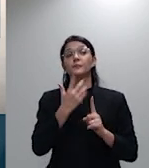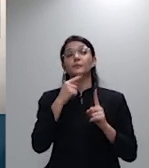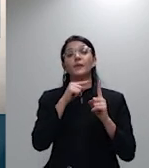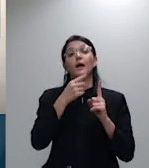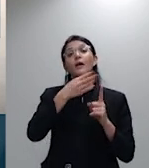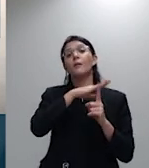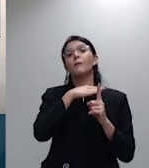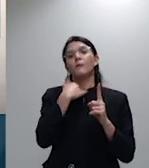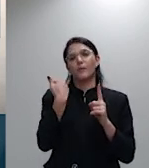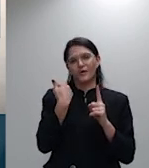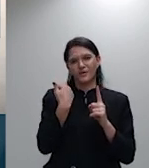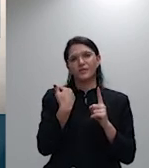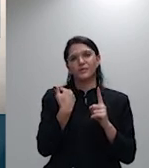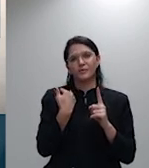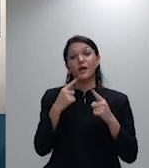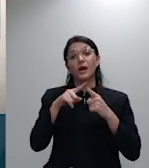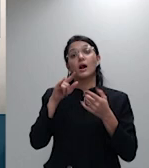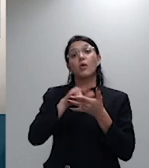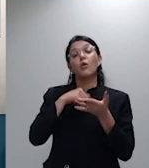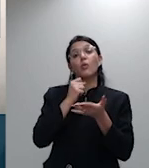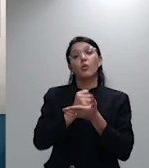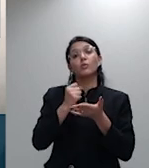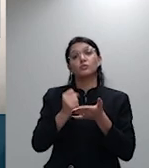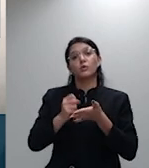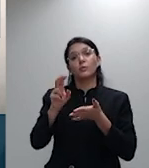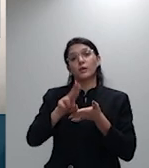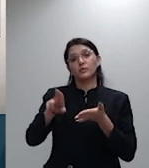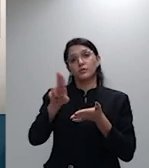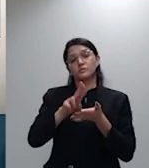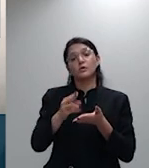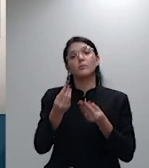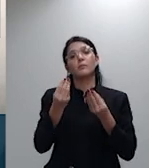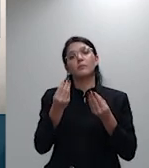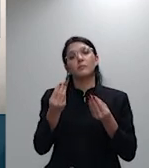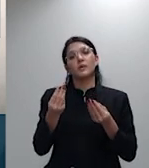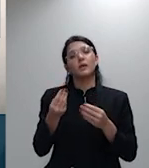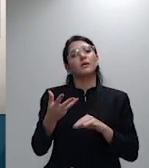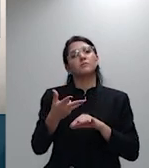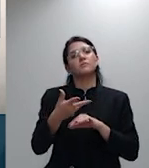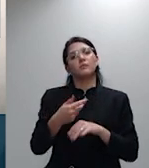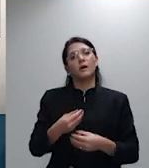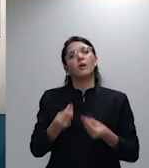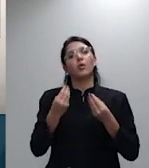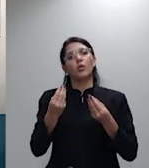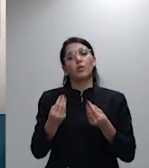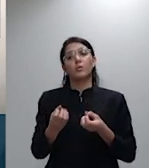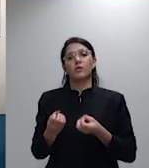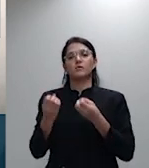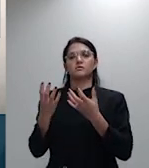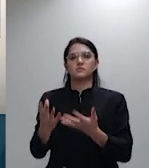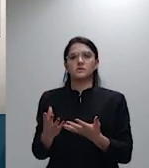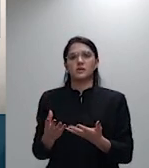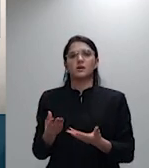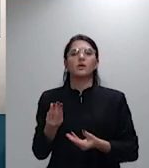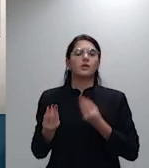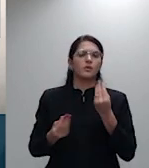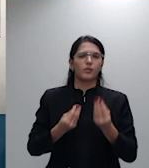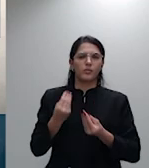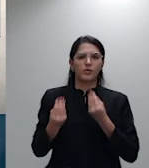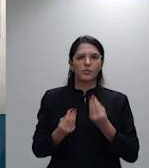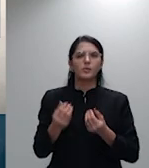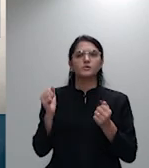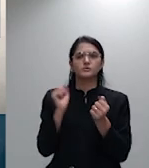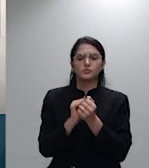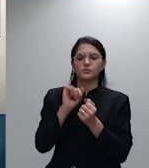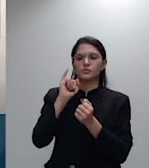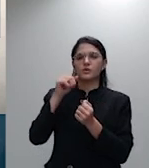para se qualificar como dependente previdenciária junto ao INSS e a previr